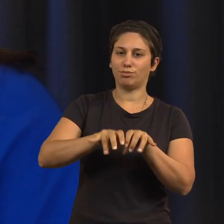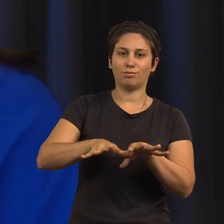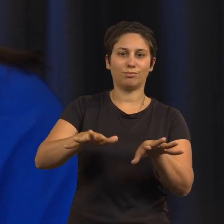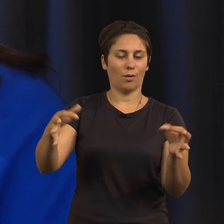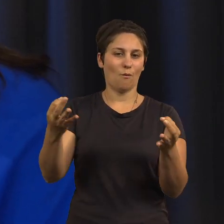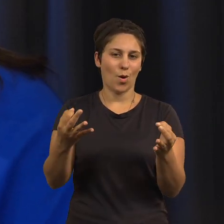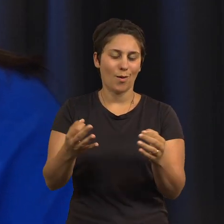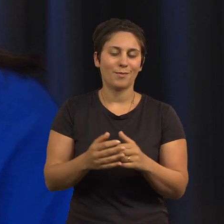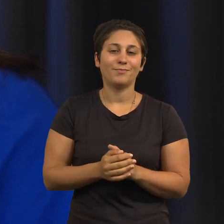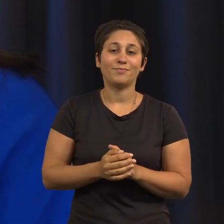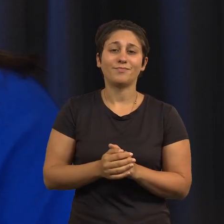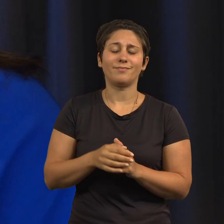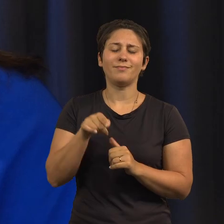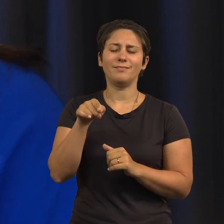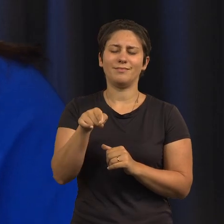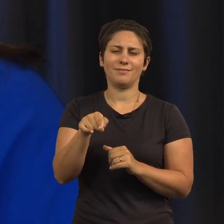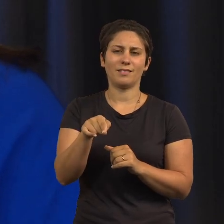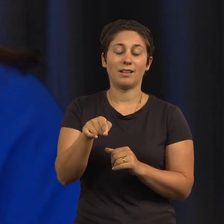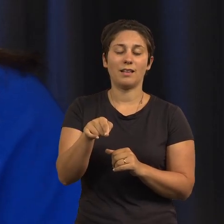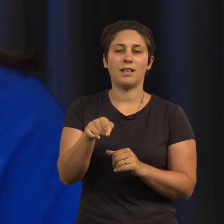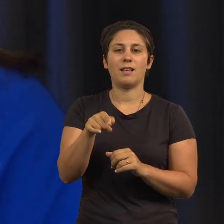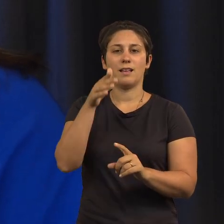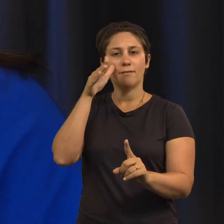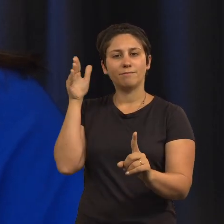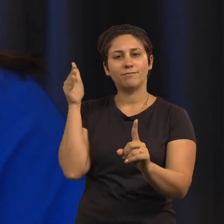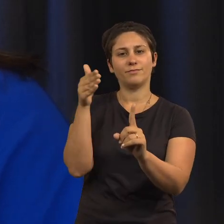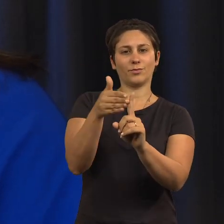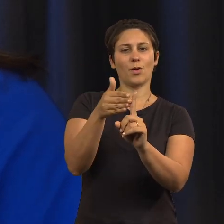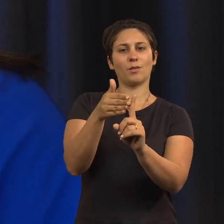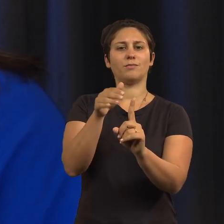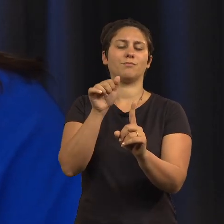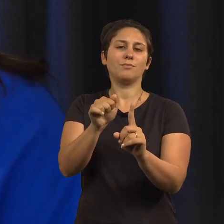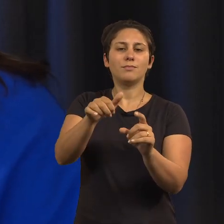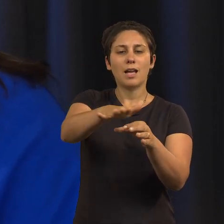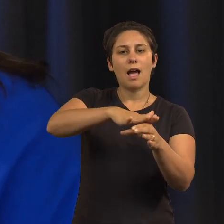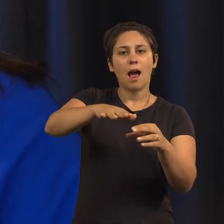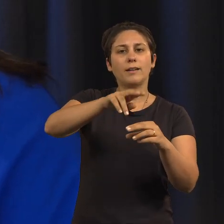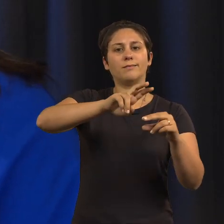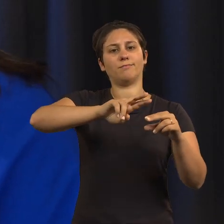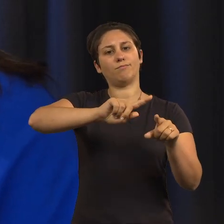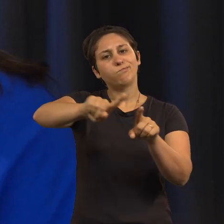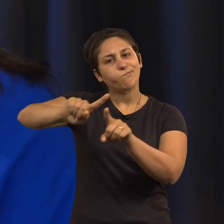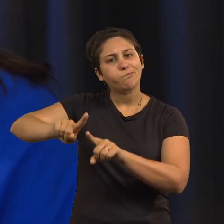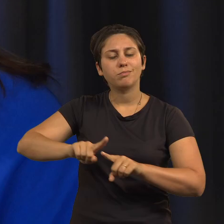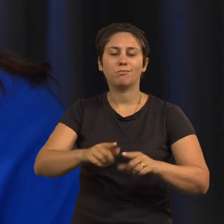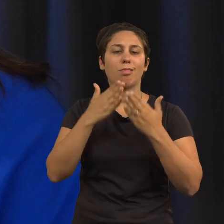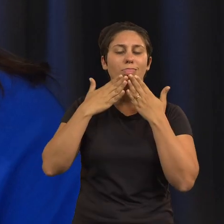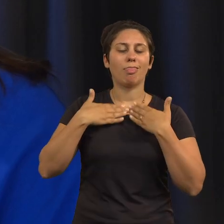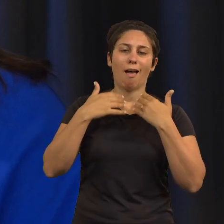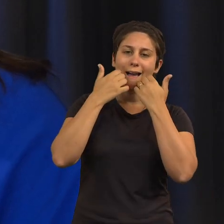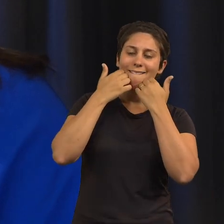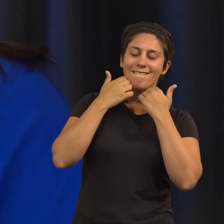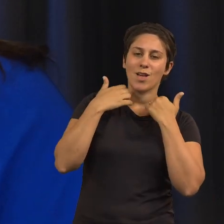vertente, este foco na interdisciplinaridade, apraz-me muito porque leva-nos